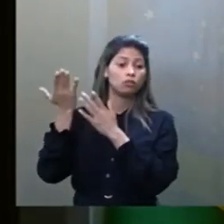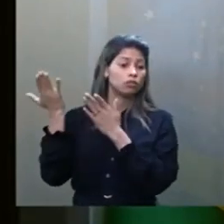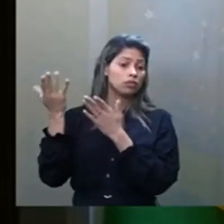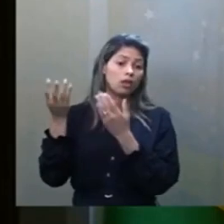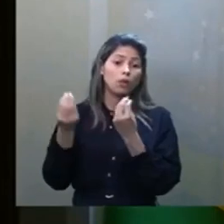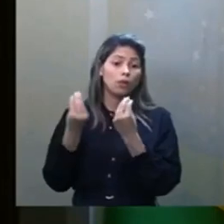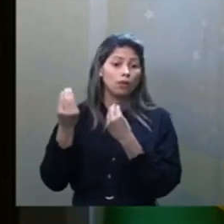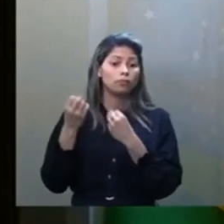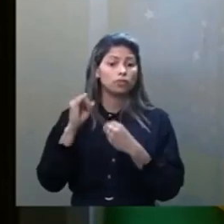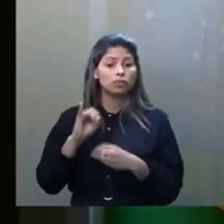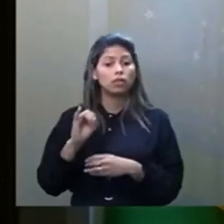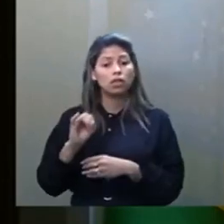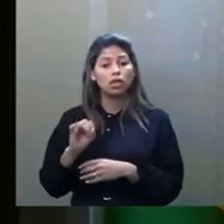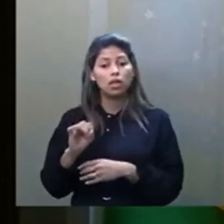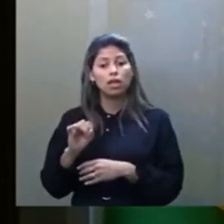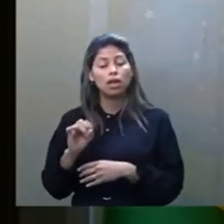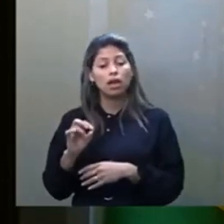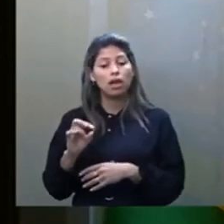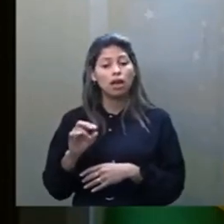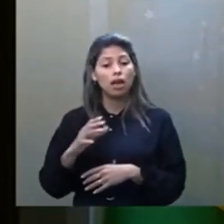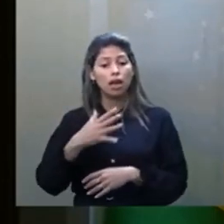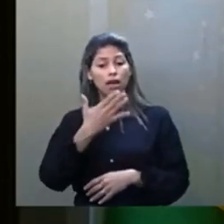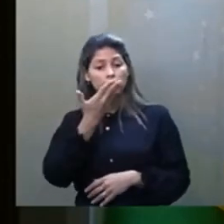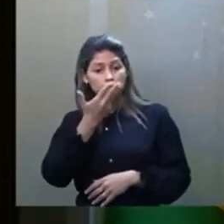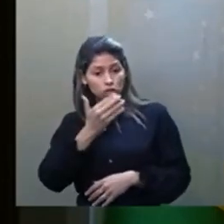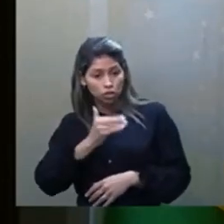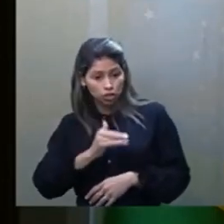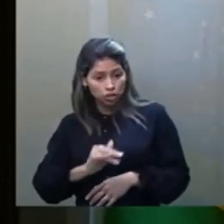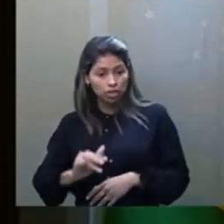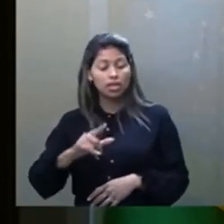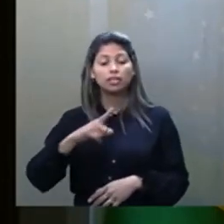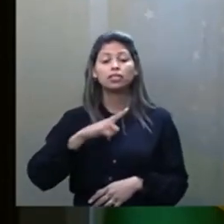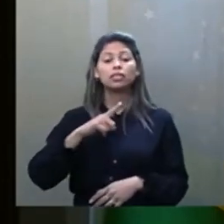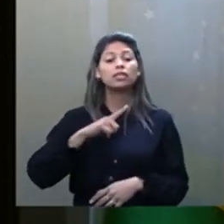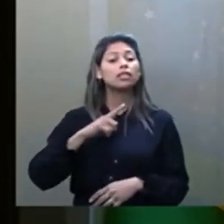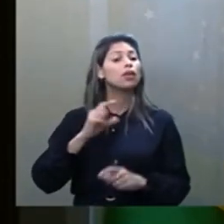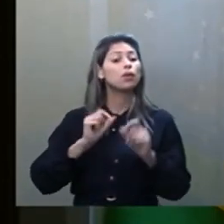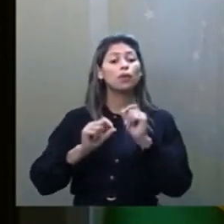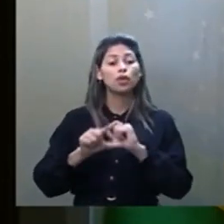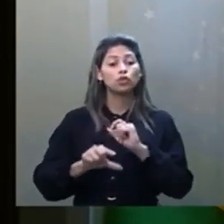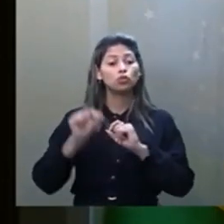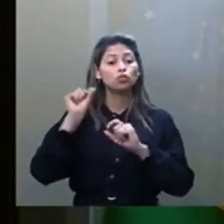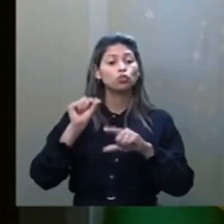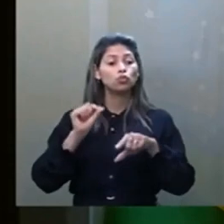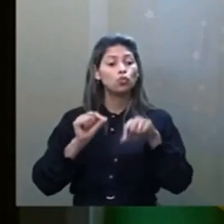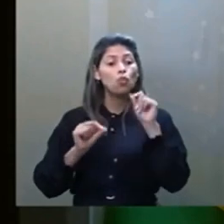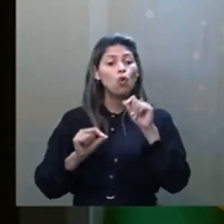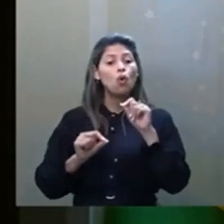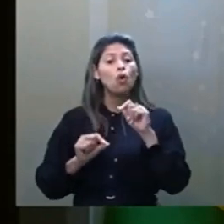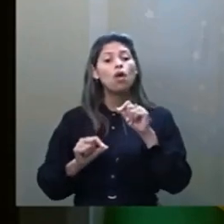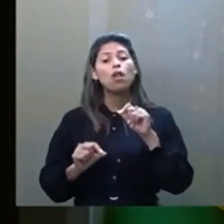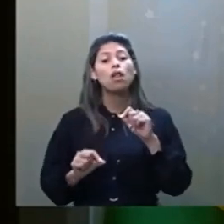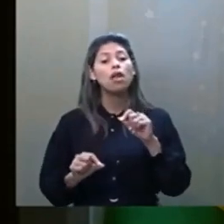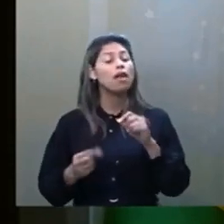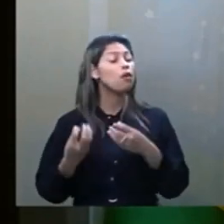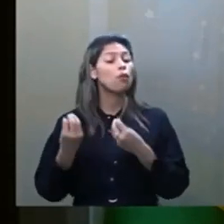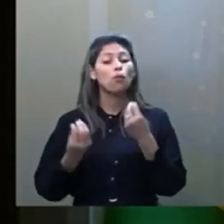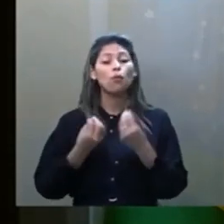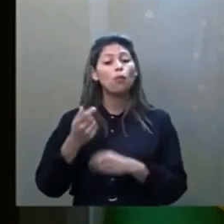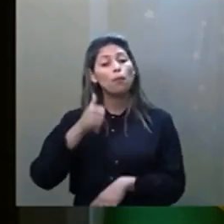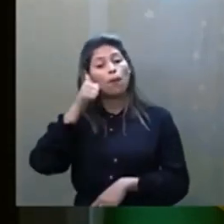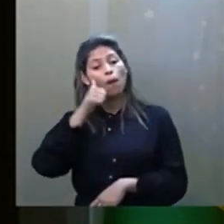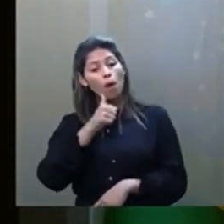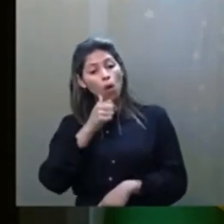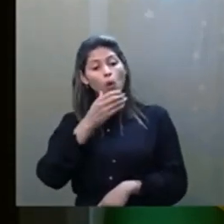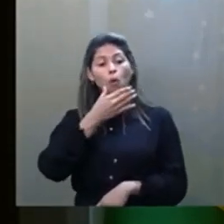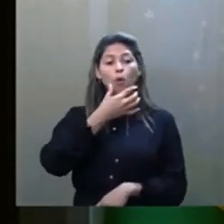relacionamento sexual para a revitalização de suas próprias forças, o que achamos muito justo, seria melhor se fizessem sem alarme, ou